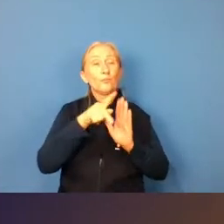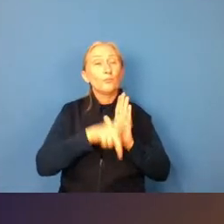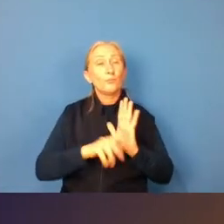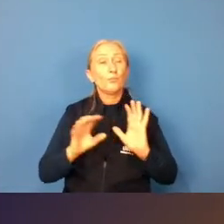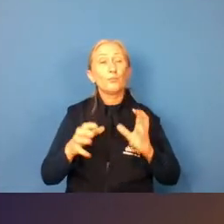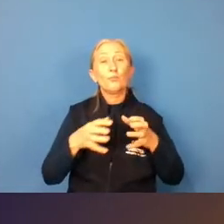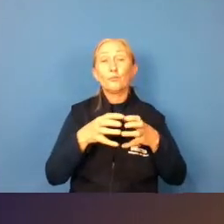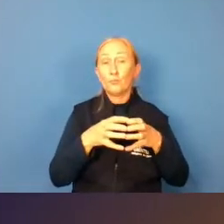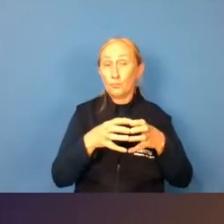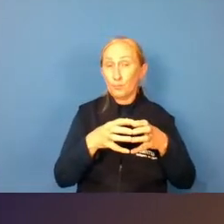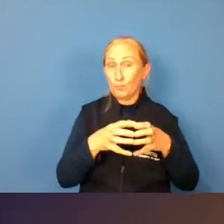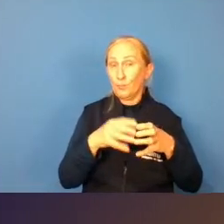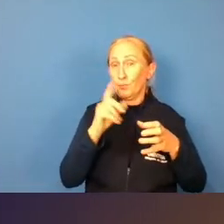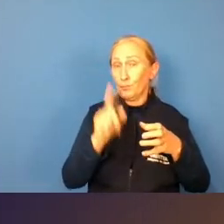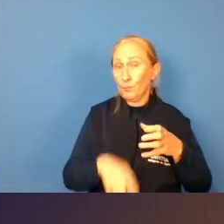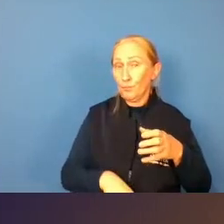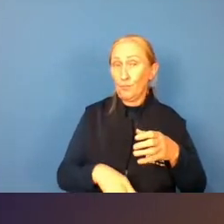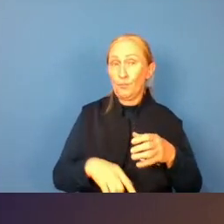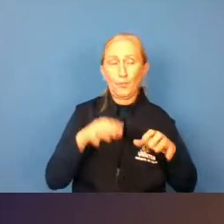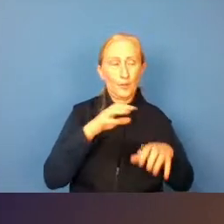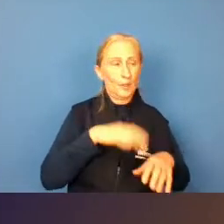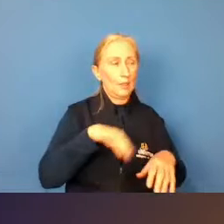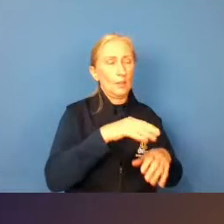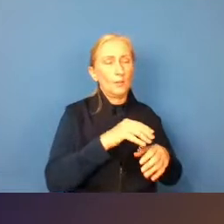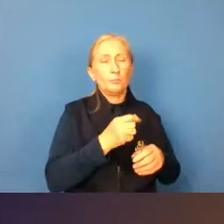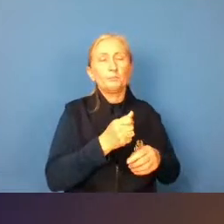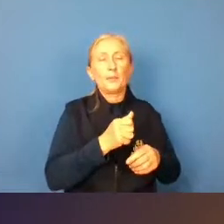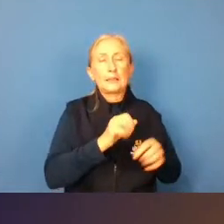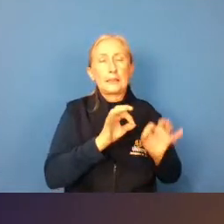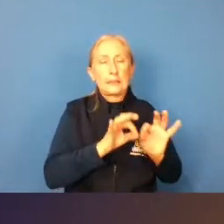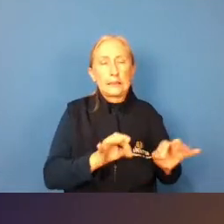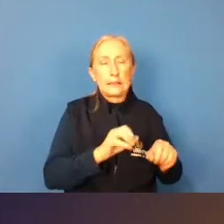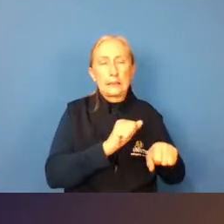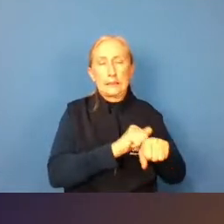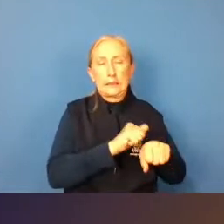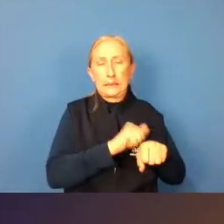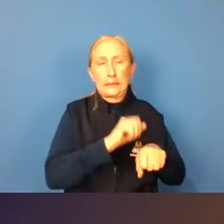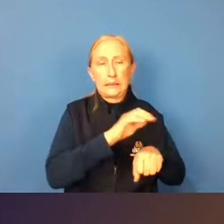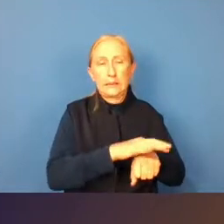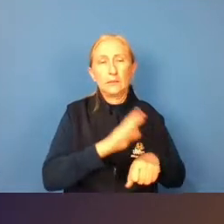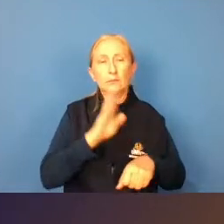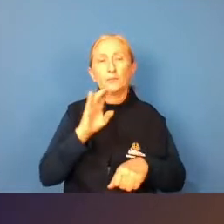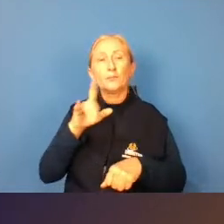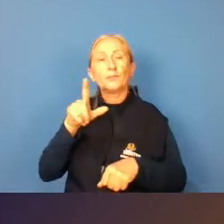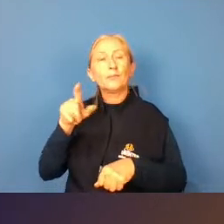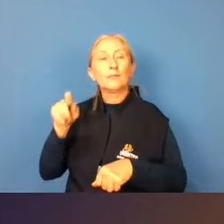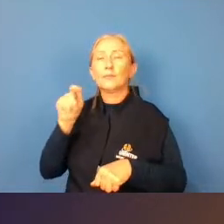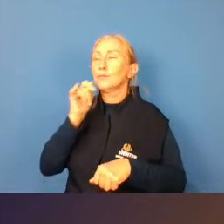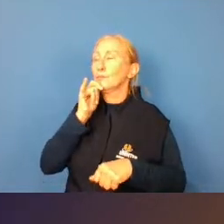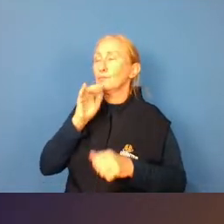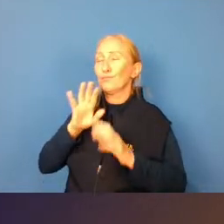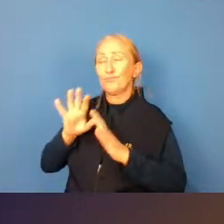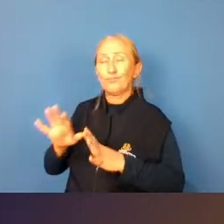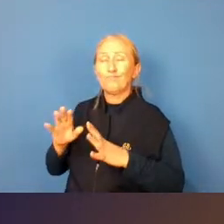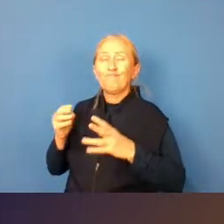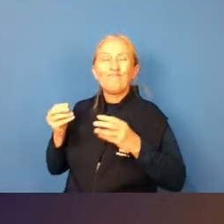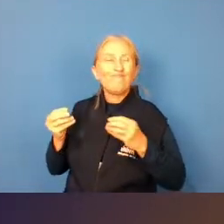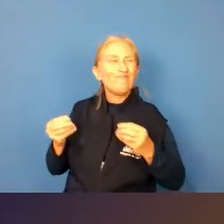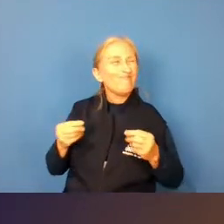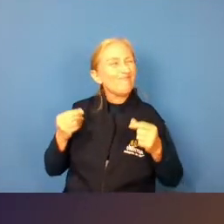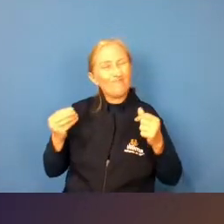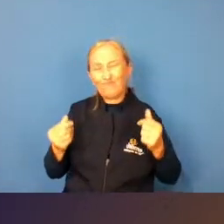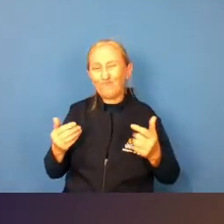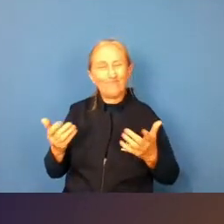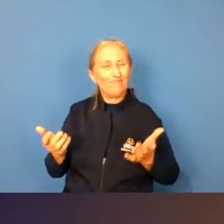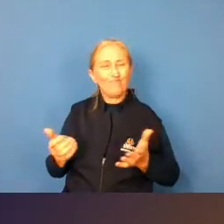comunitários ou seja nas regiões mais carentes né e o balé ainda é uma modalidade um tanto quanto